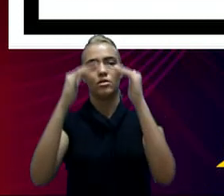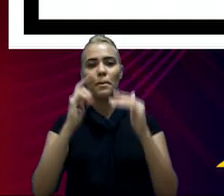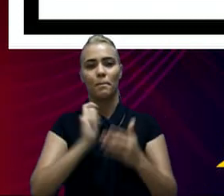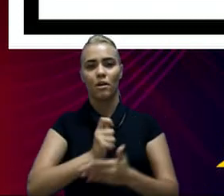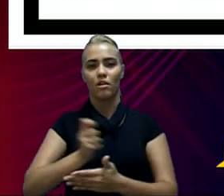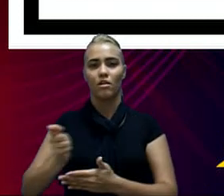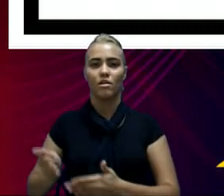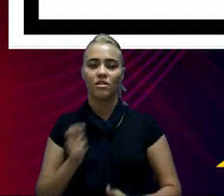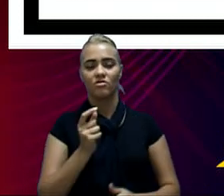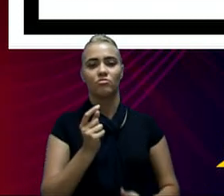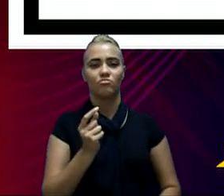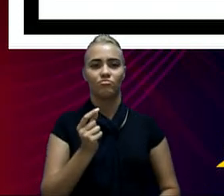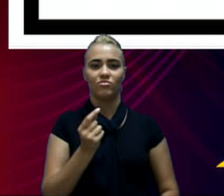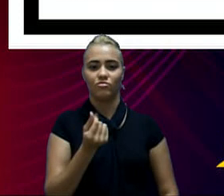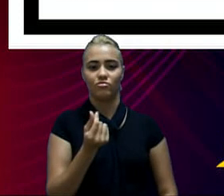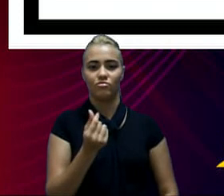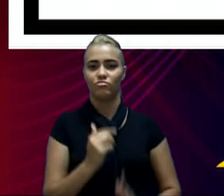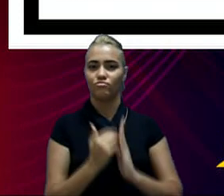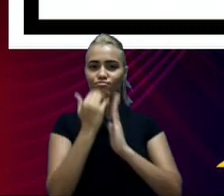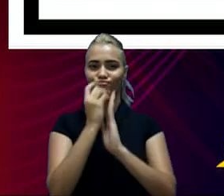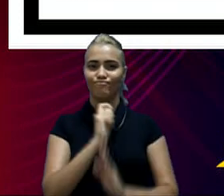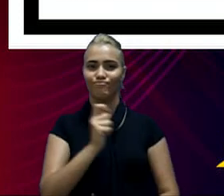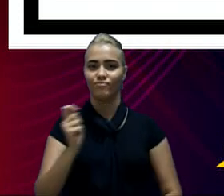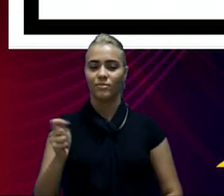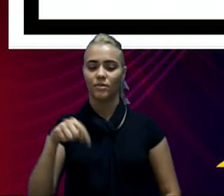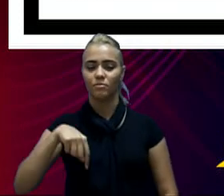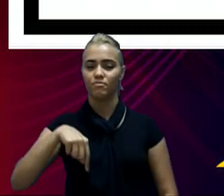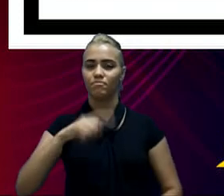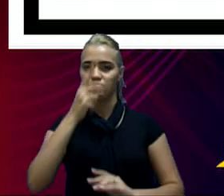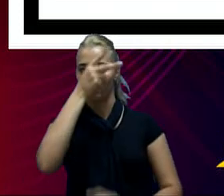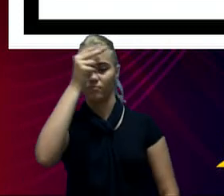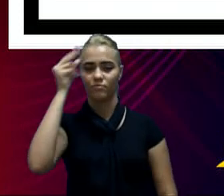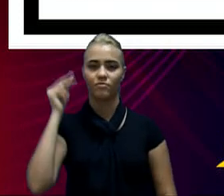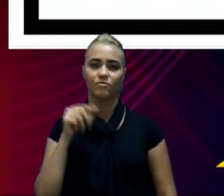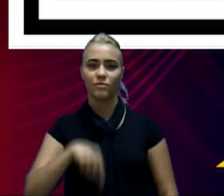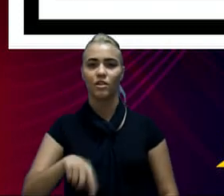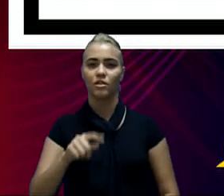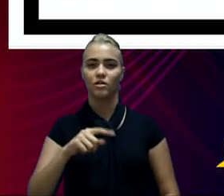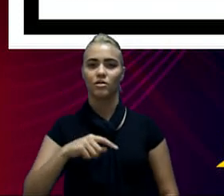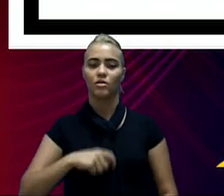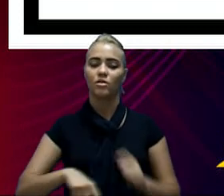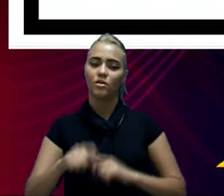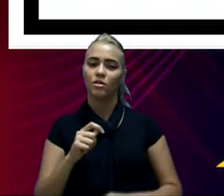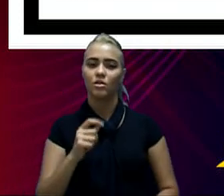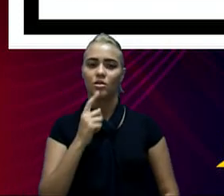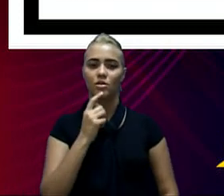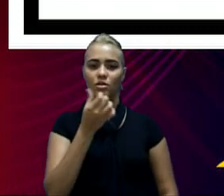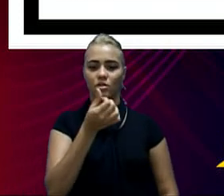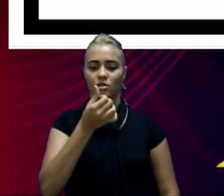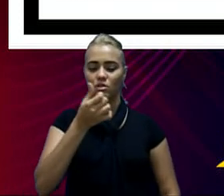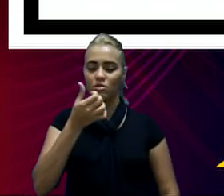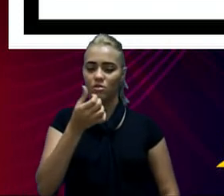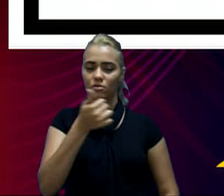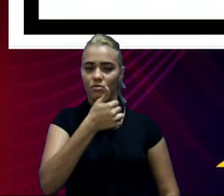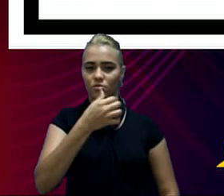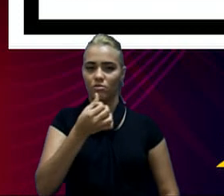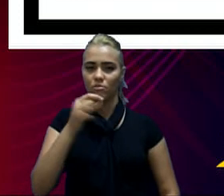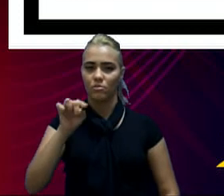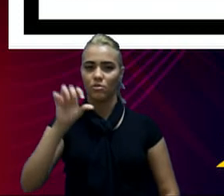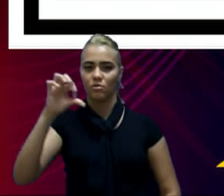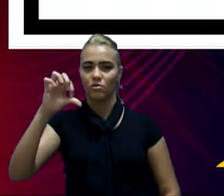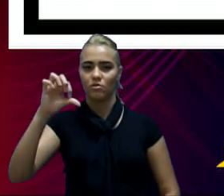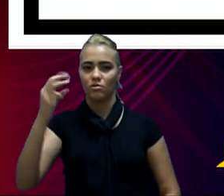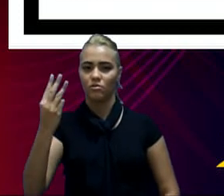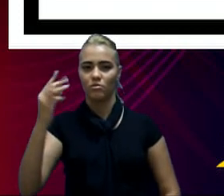,00. da administração, da ordem de 16,93%.